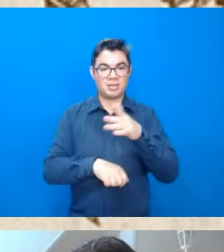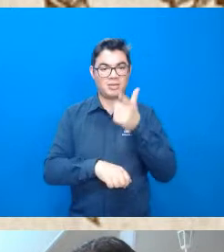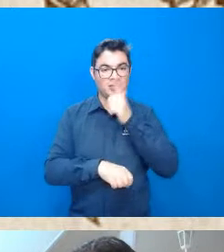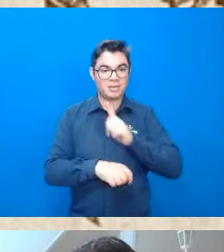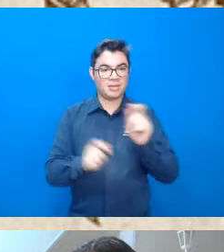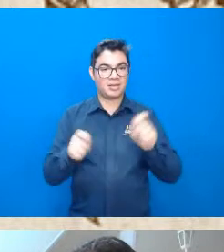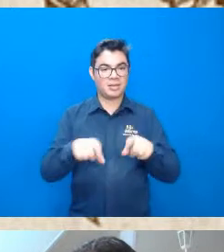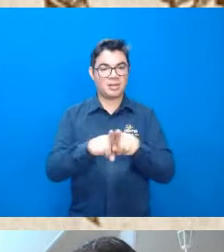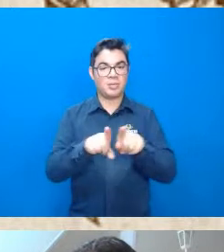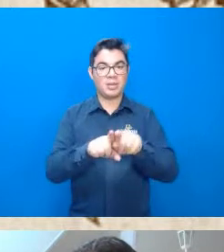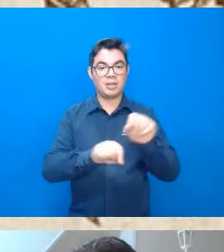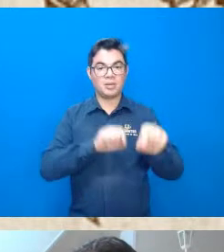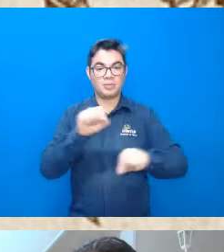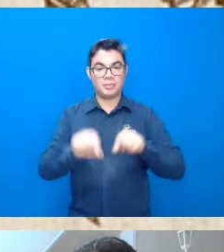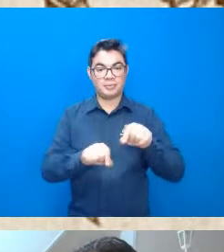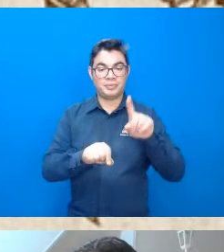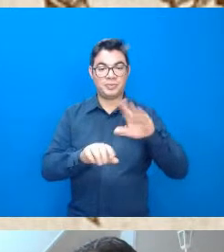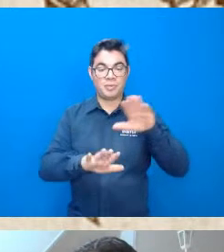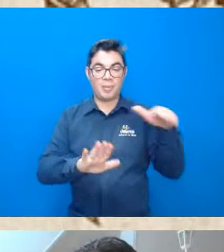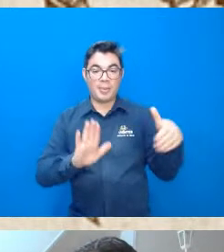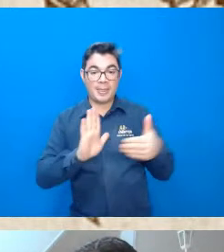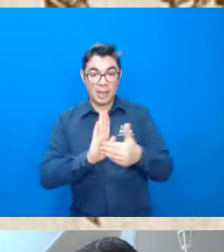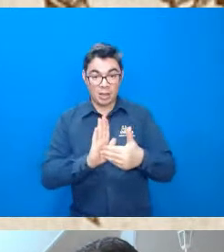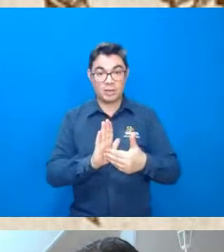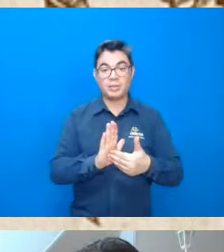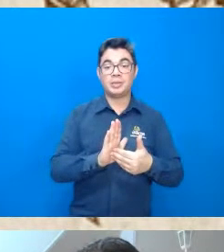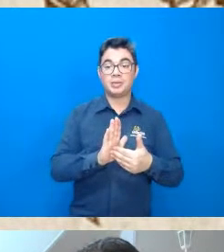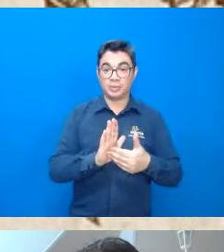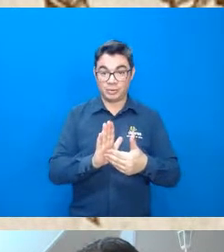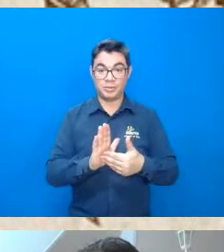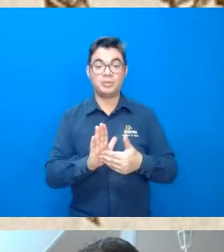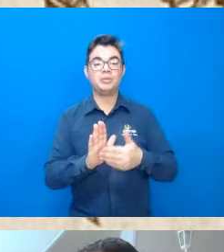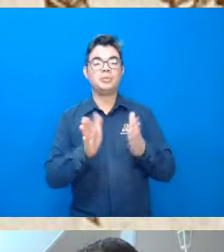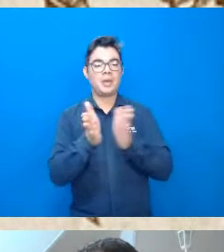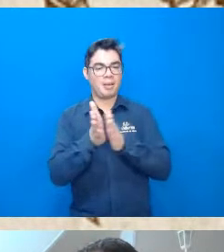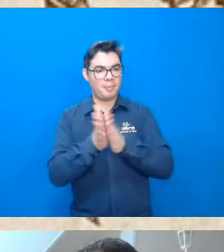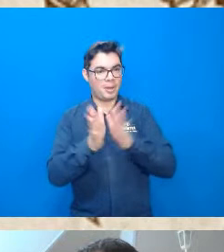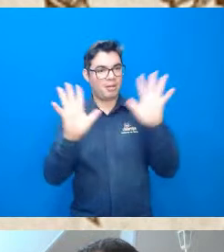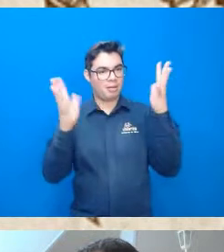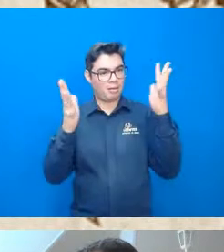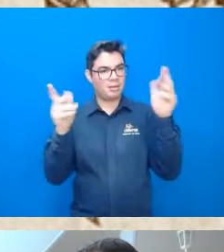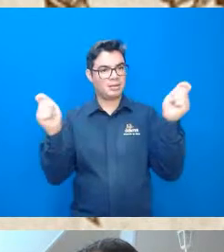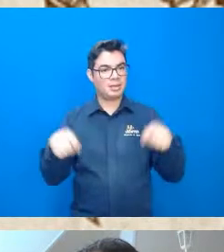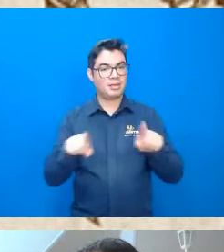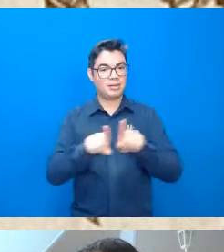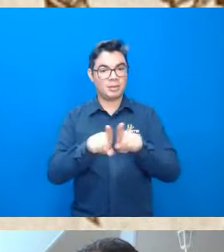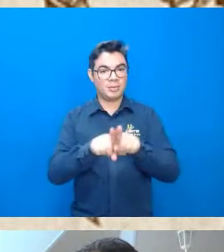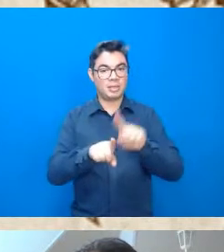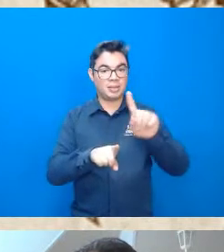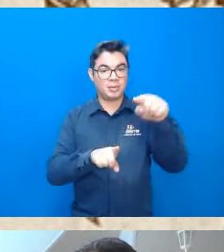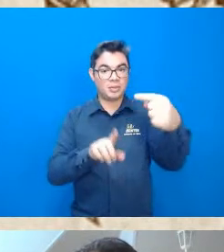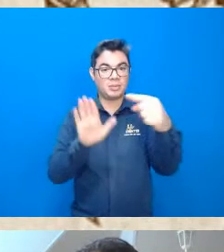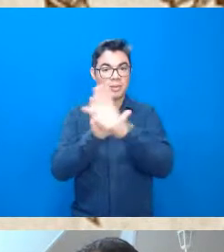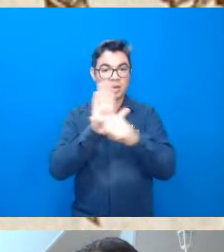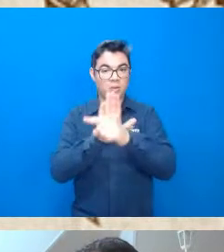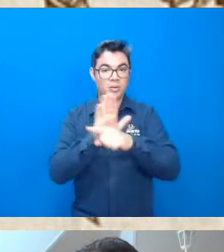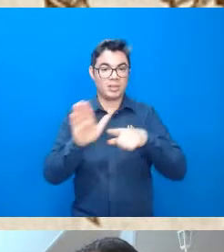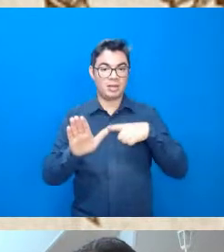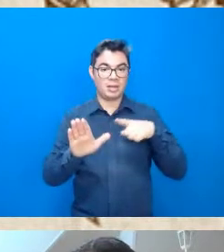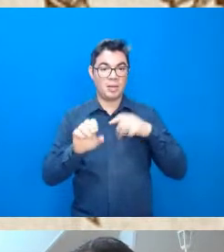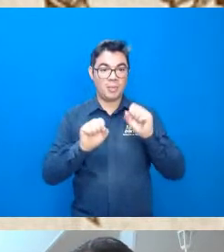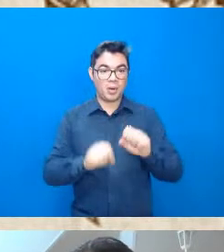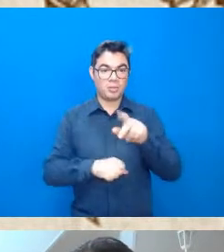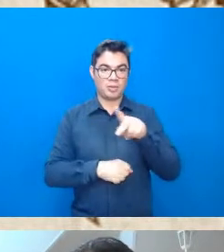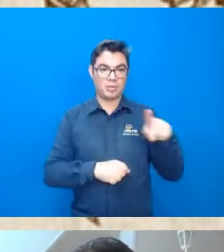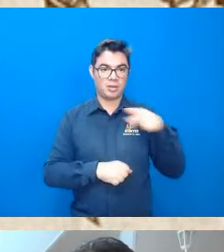então todas aí as os parabéns enfim e aí depois nós temos as perguntas professora Nicole pode